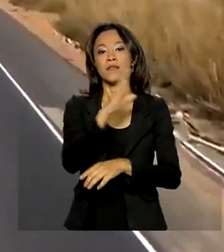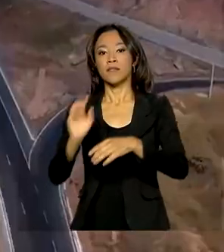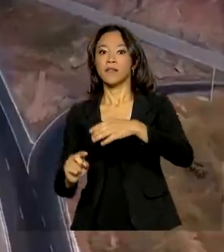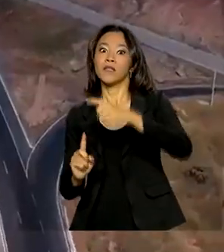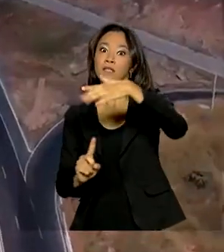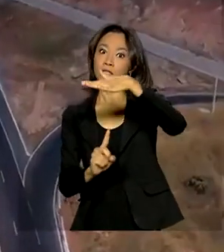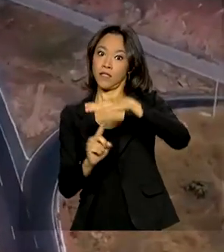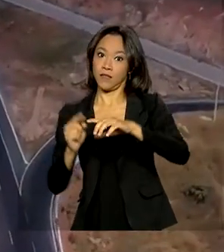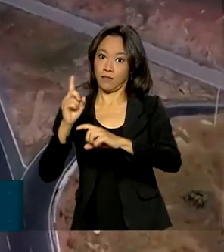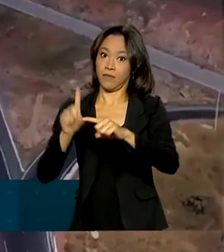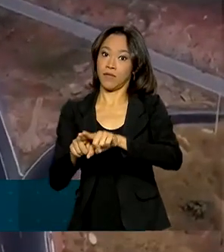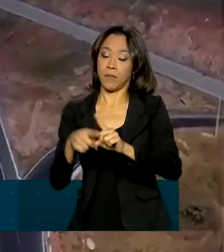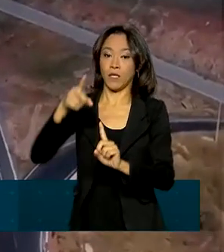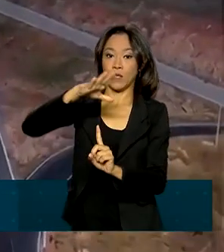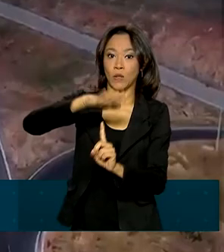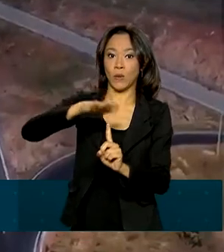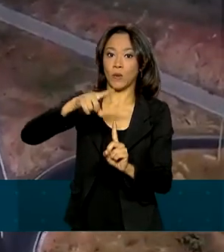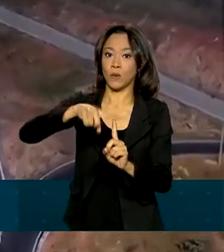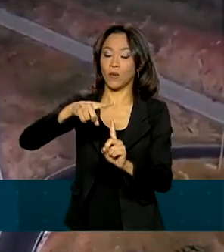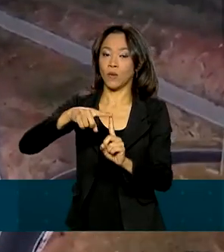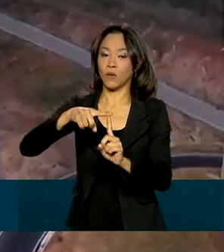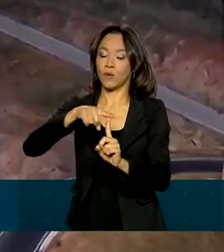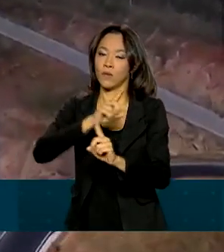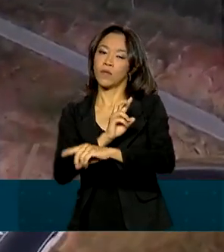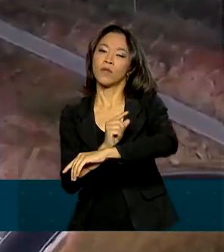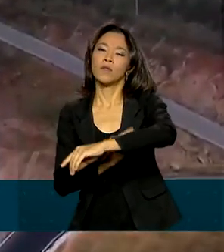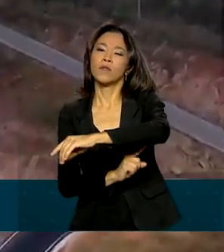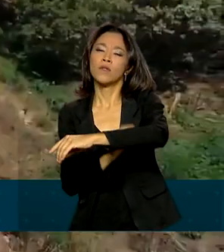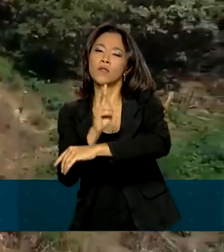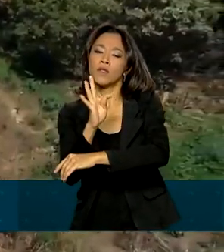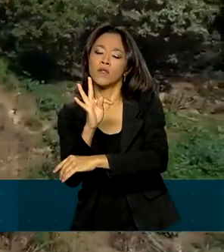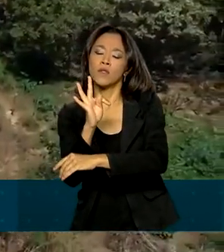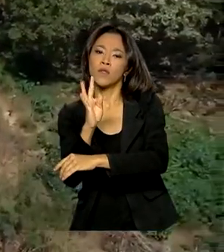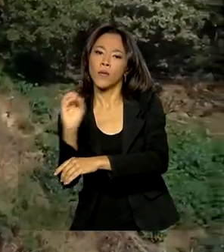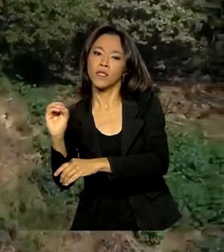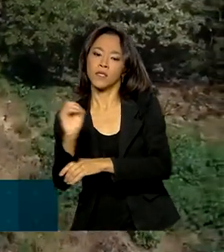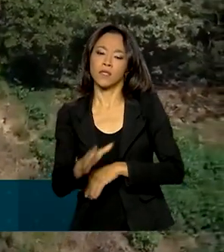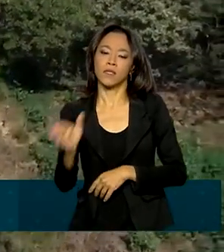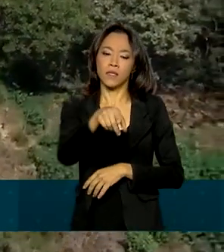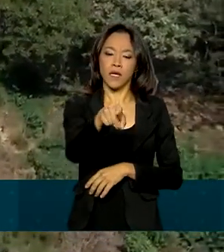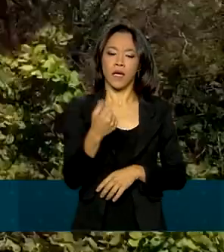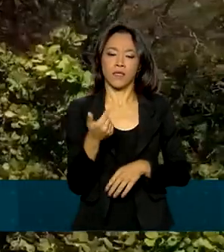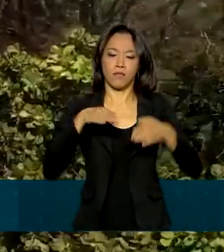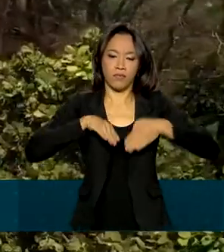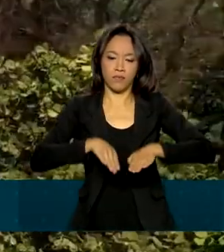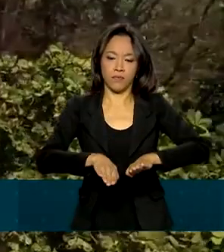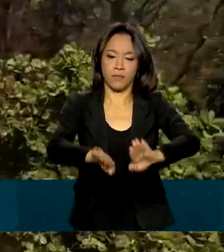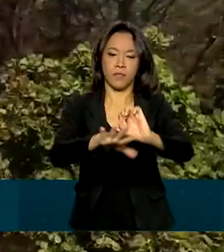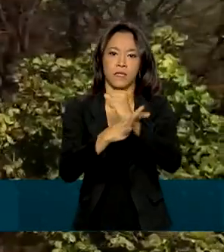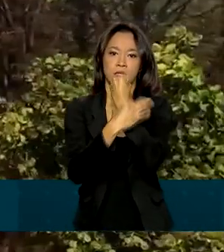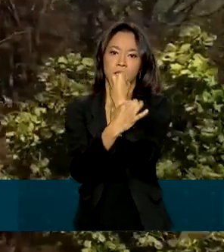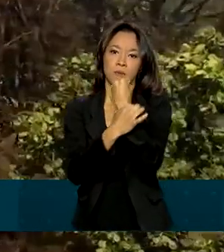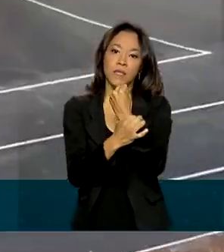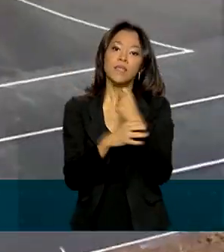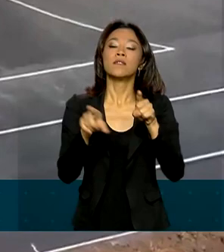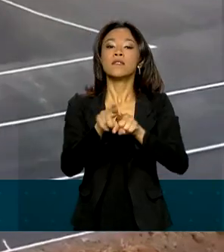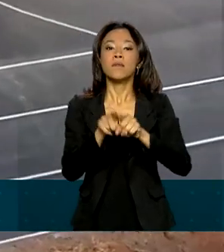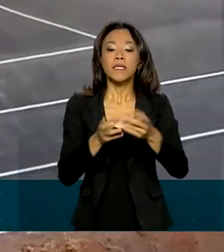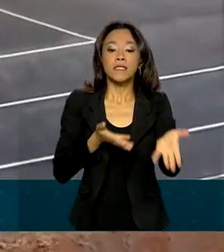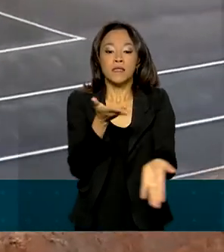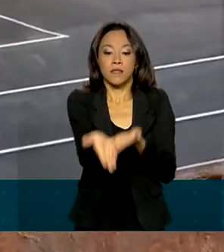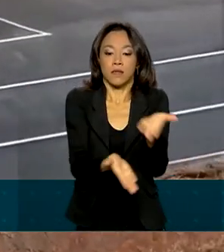de 14 bilhões de reais deverão ser investidos nas obras de duplicação e segurança viária e em serviços para